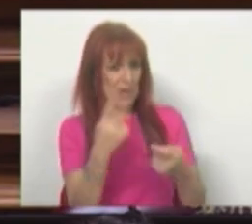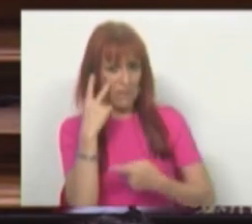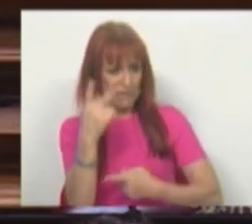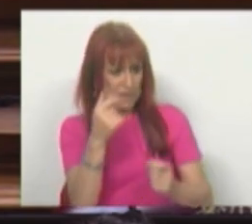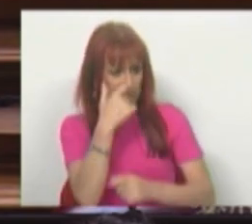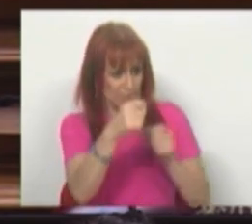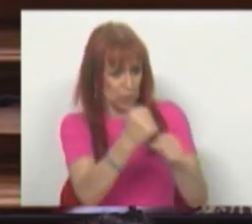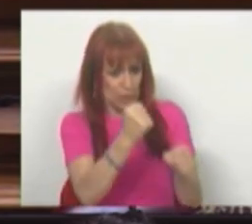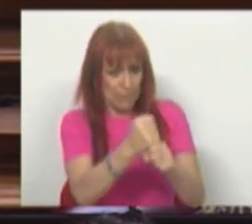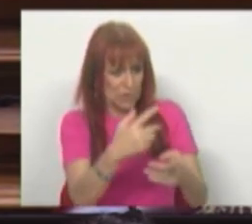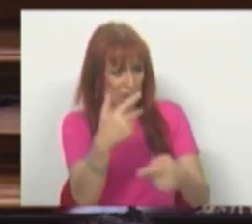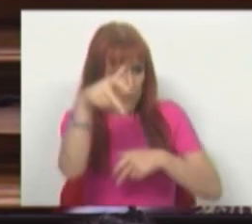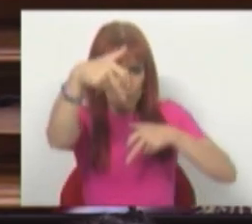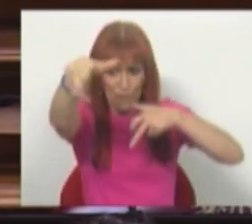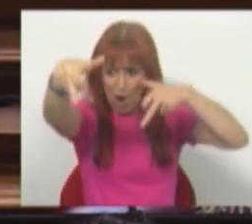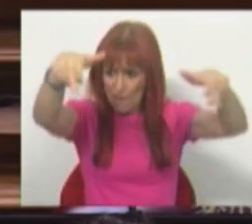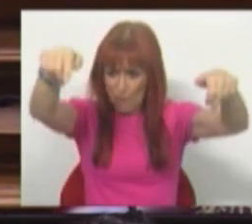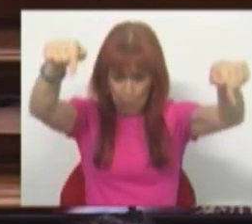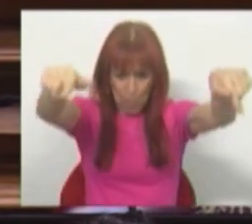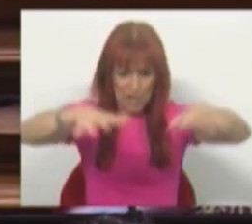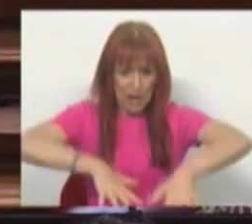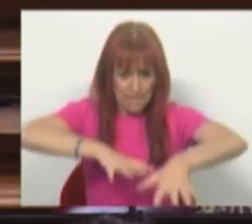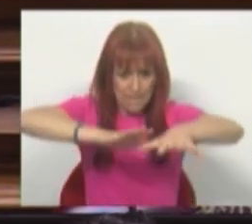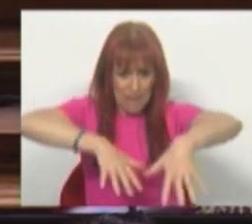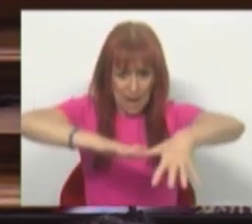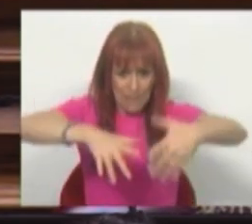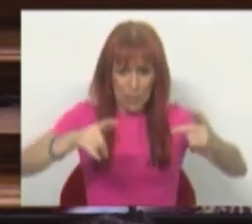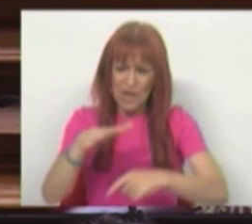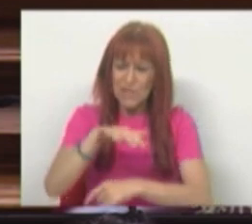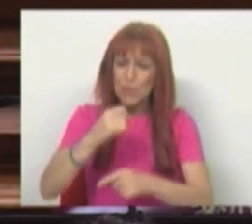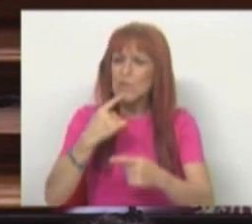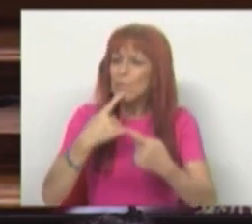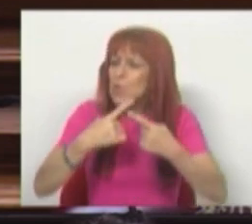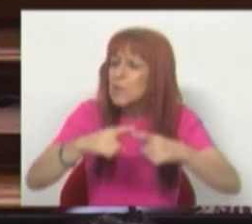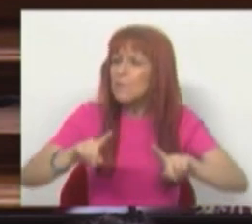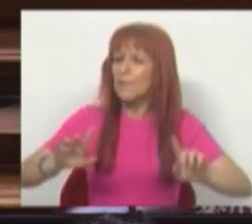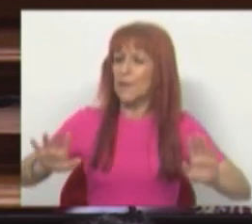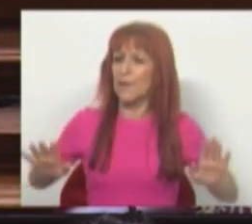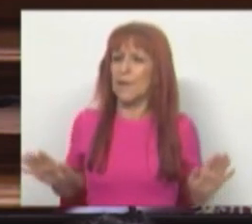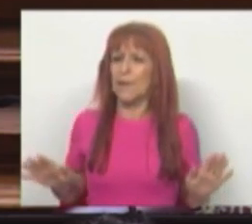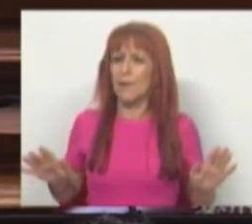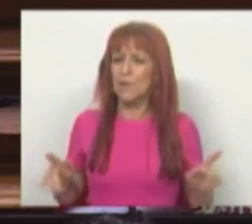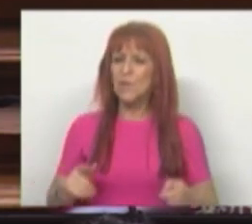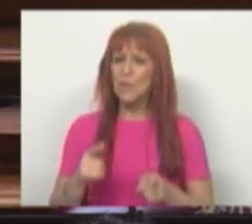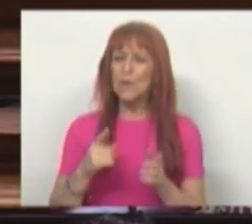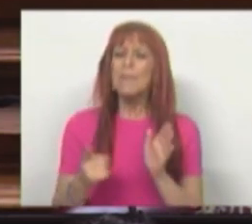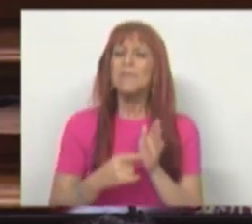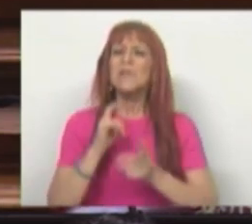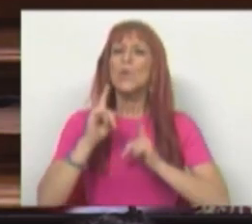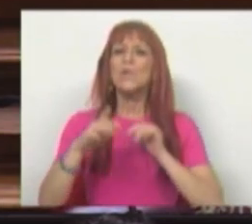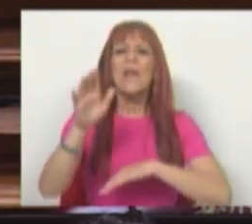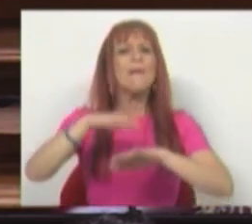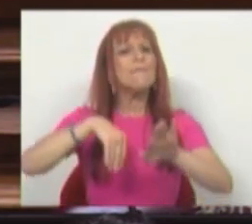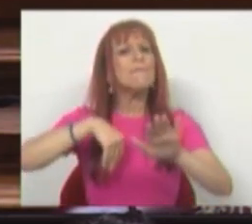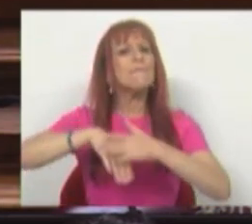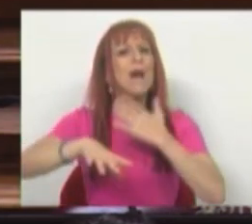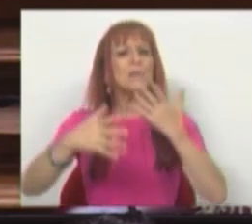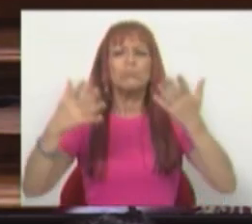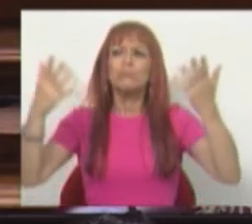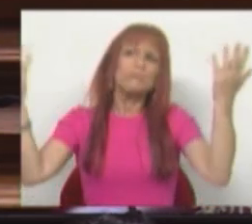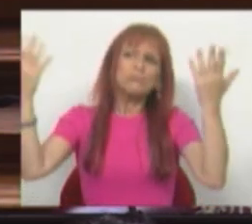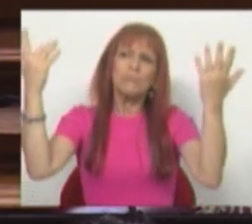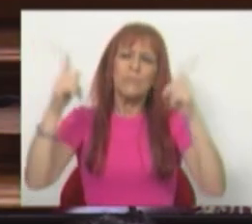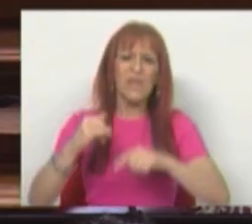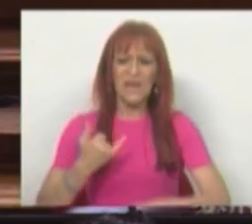pelos trabalhadores que estão lá fora hoje, a situação é muito diferente. O que é preciso é fazer, e